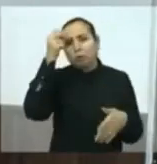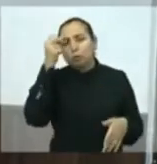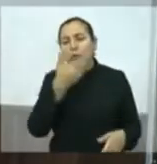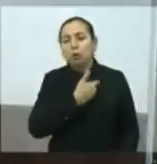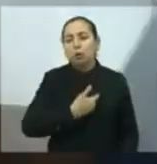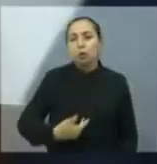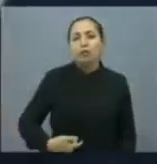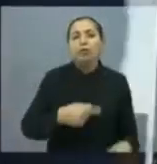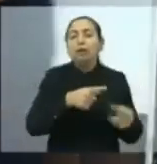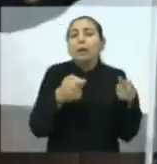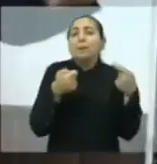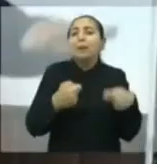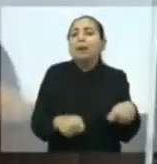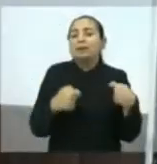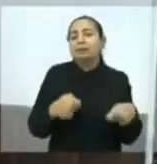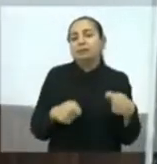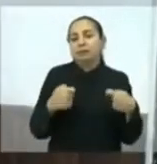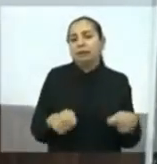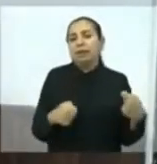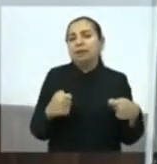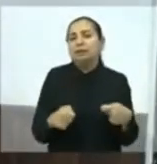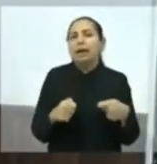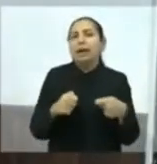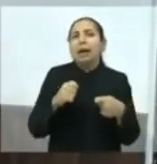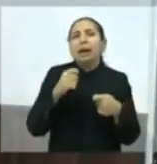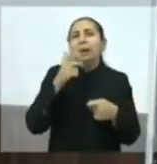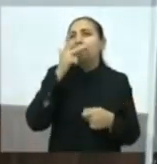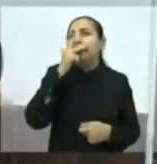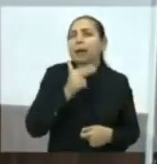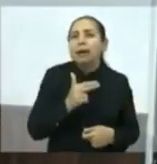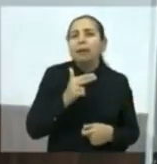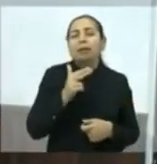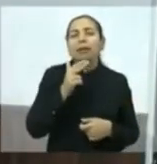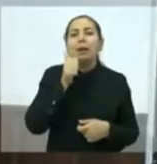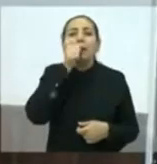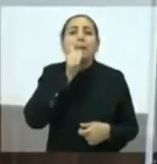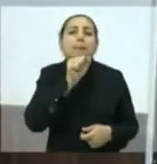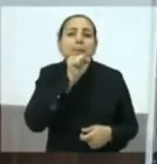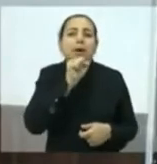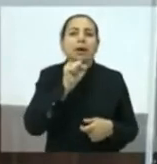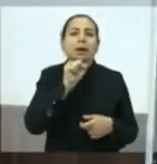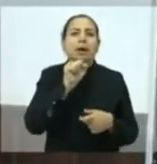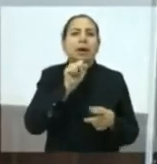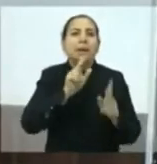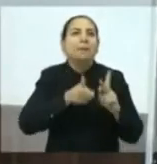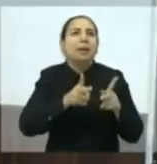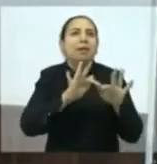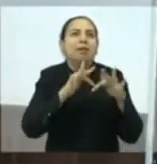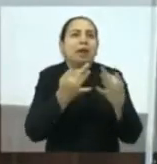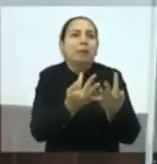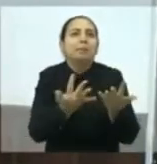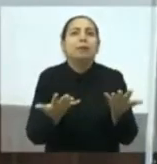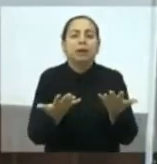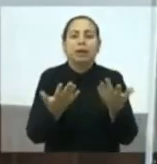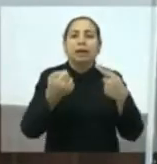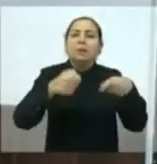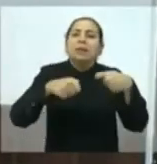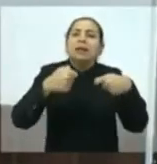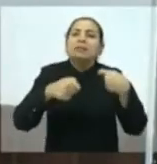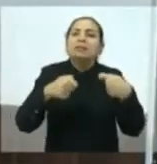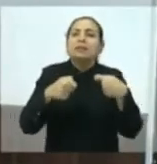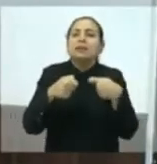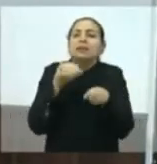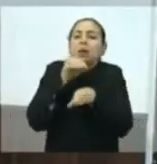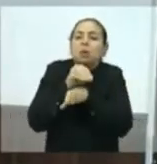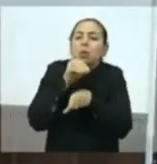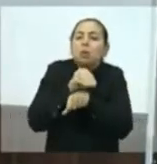muitas vezes numa mesma família, os filhos todos são tratados